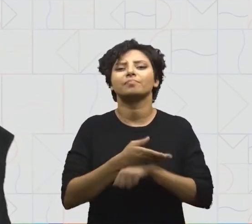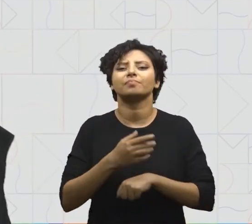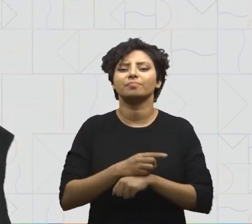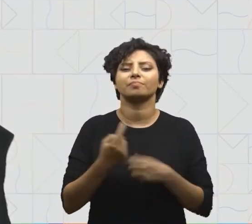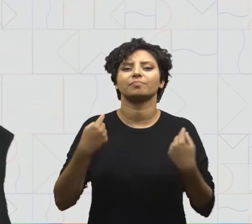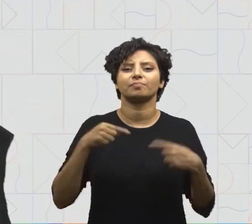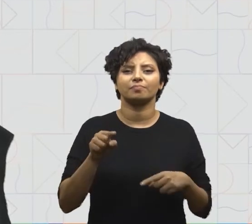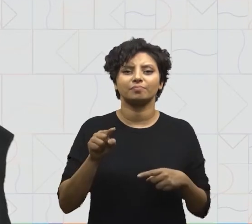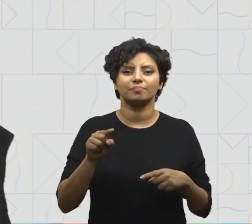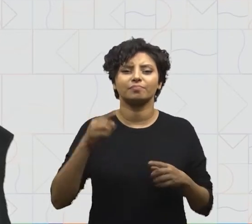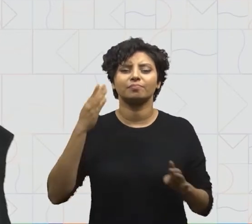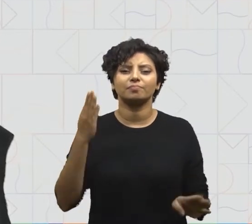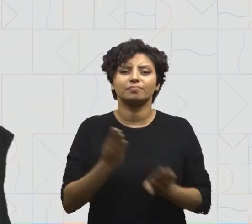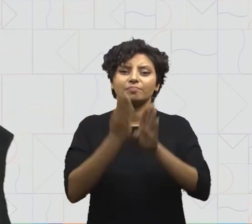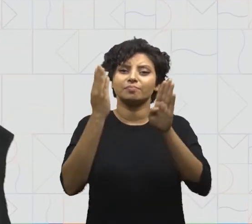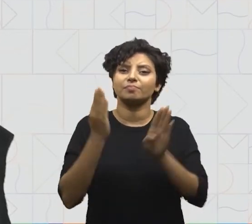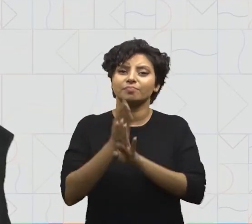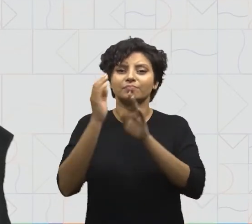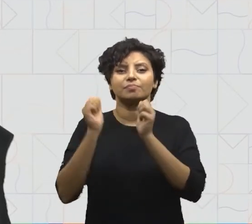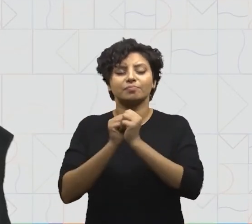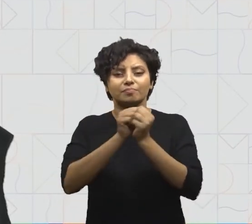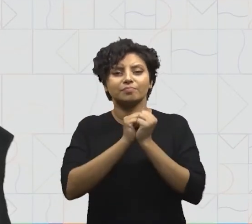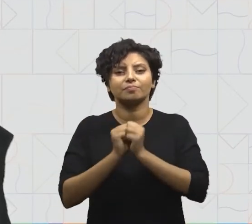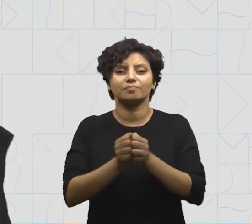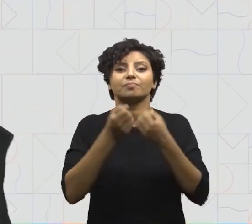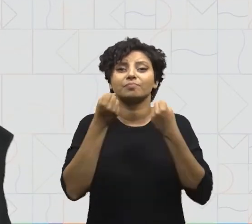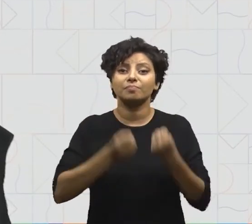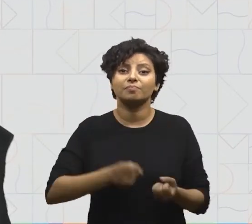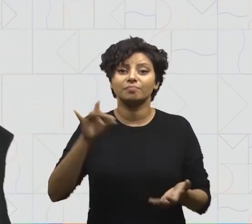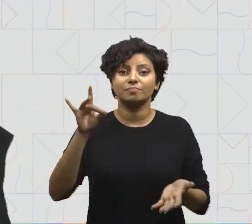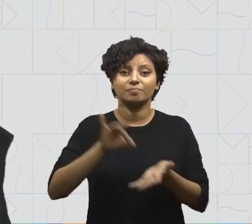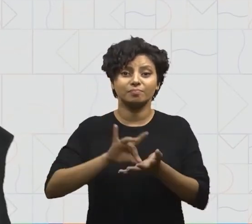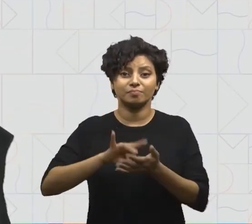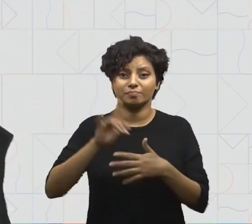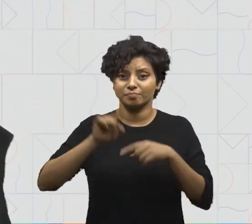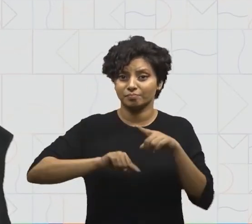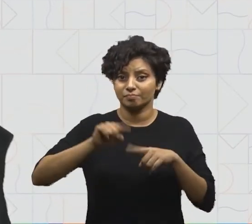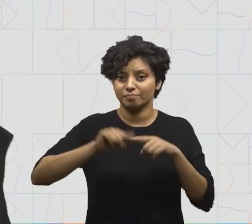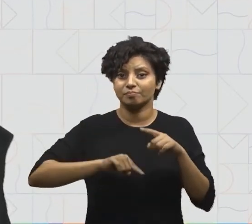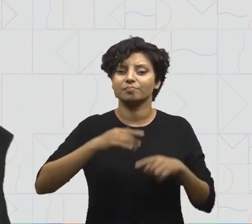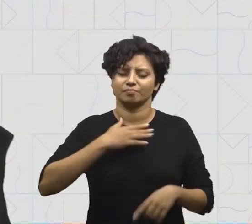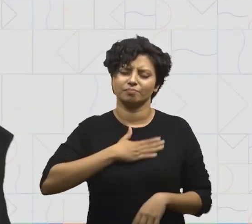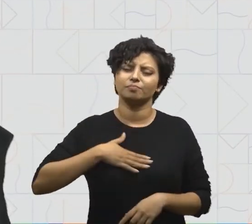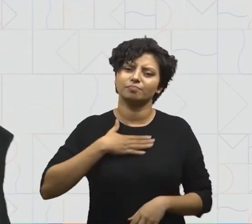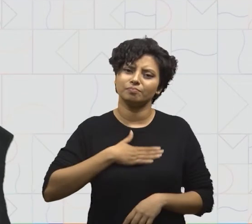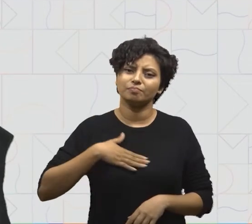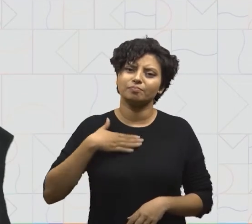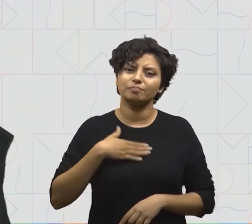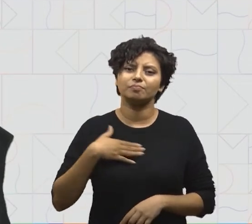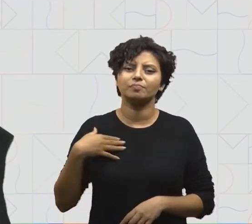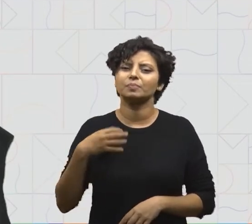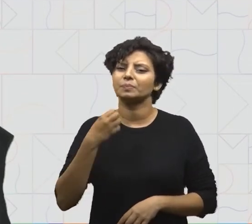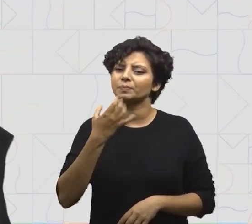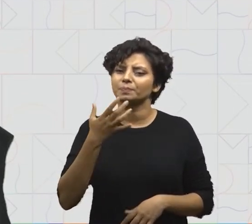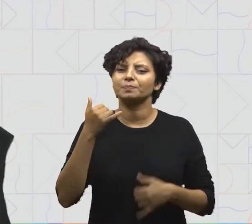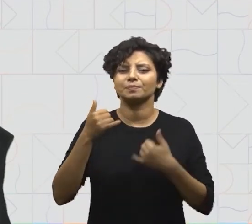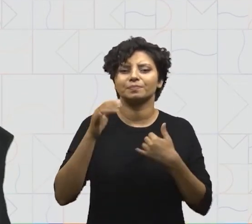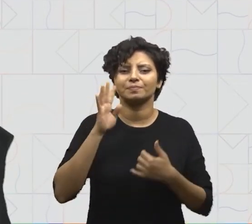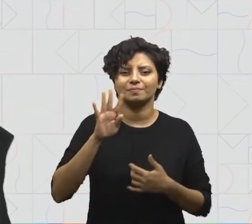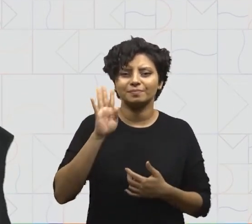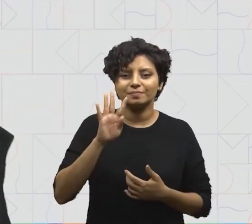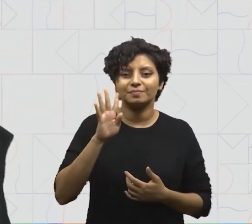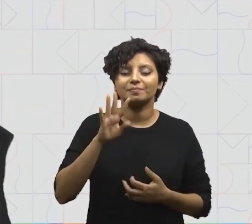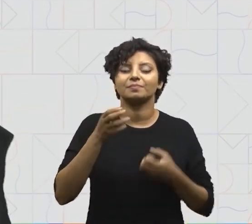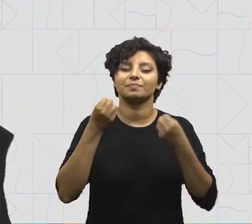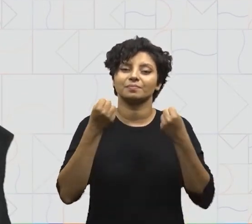desafio? De descobrirmos juntos o peso real dos produtos? Eu gostei. E foi bem divertido